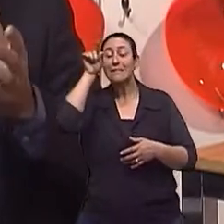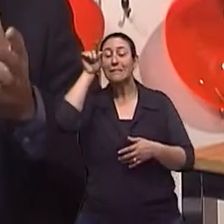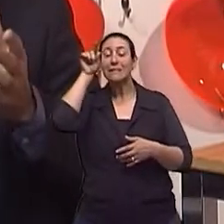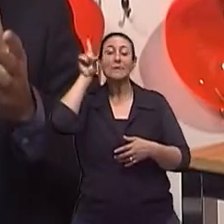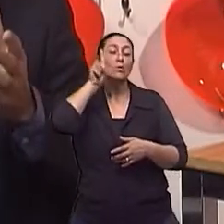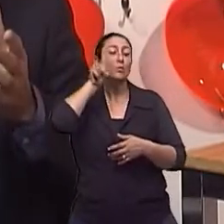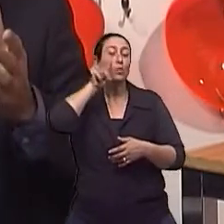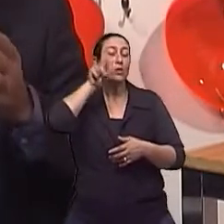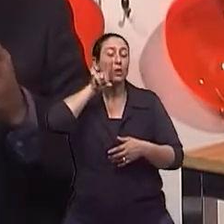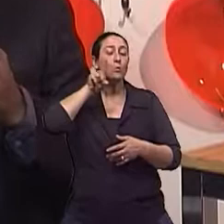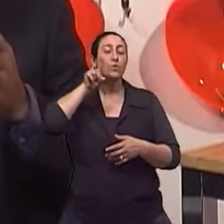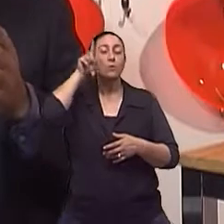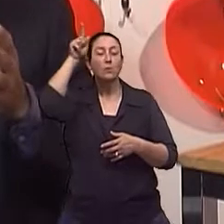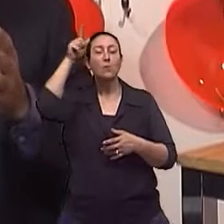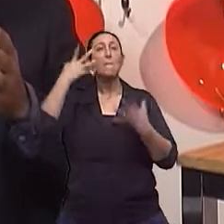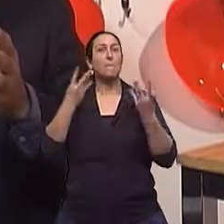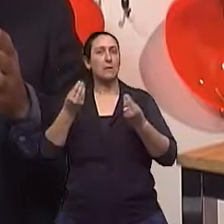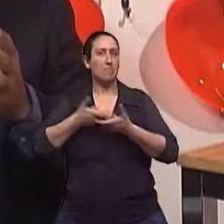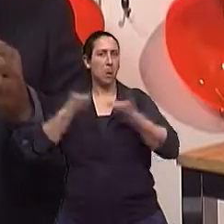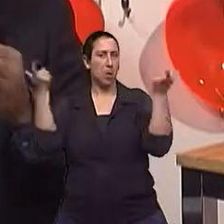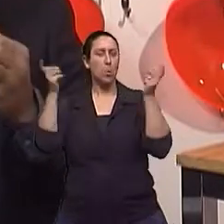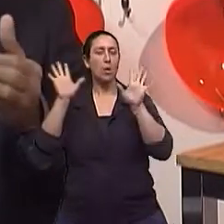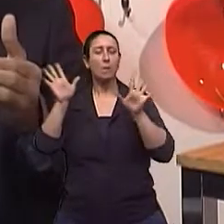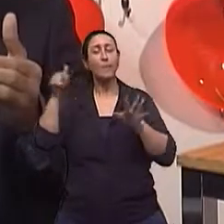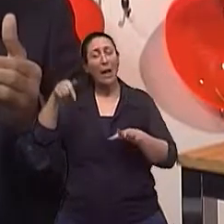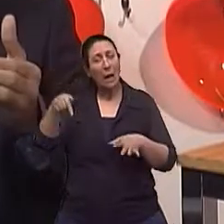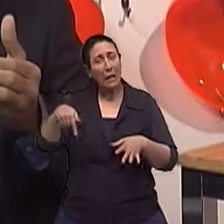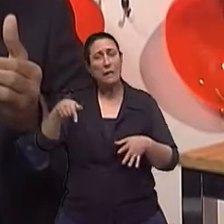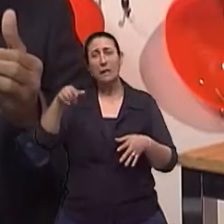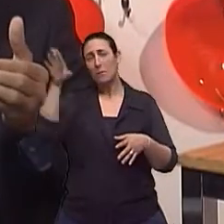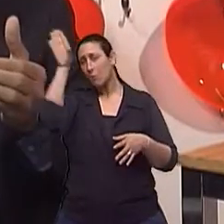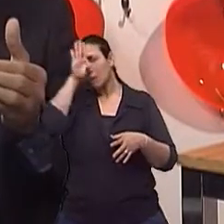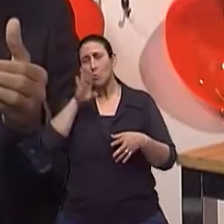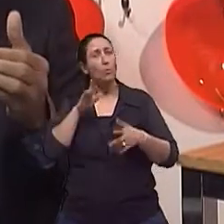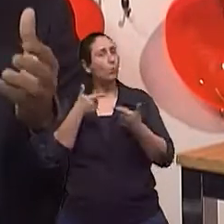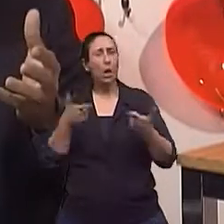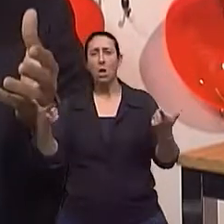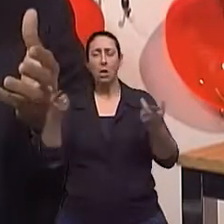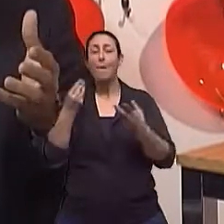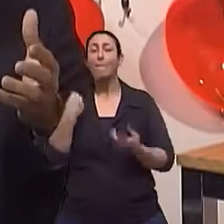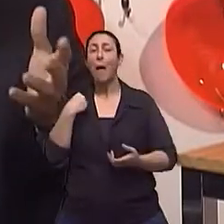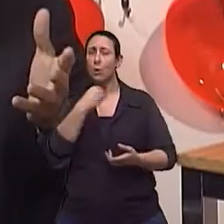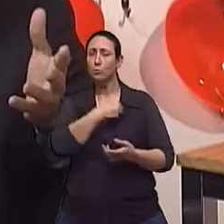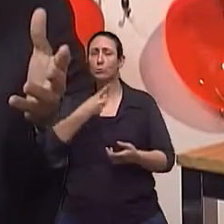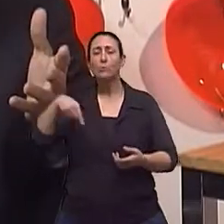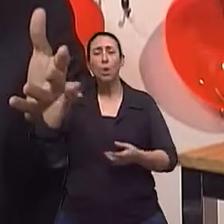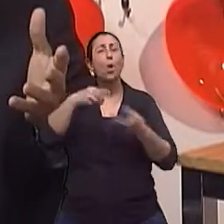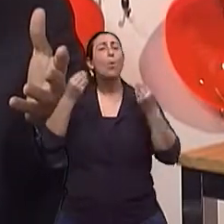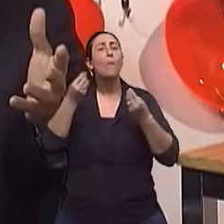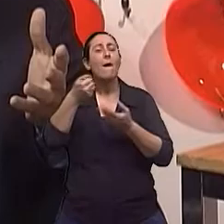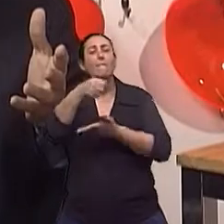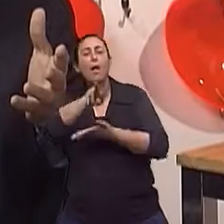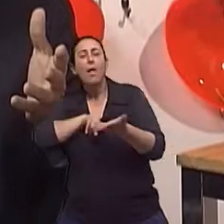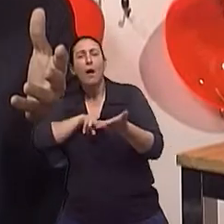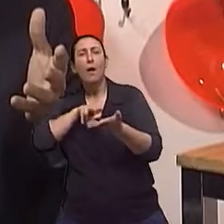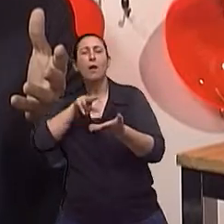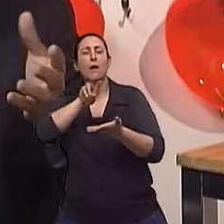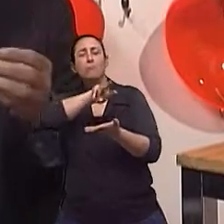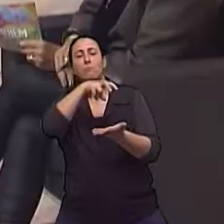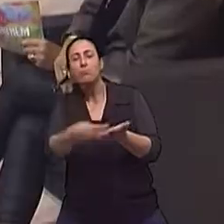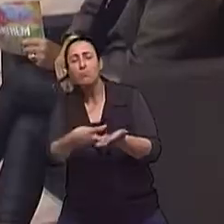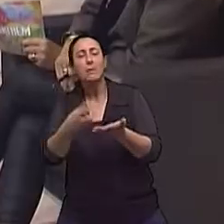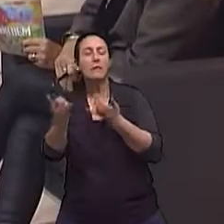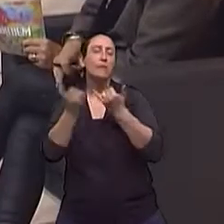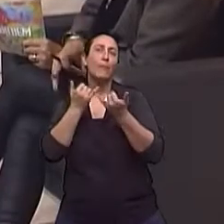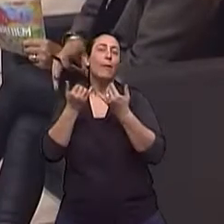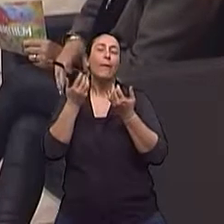a grande maioria das faculdades de medicina não ensina aos médicos como se avaliar queda no idoso. Ah, ok.